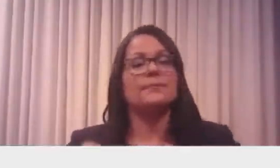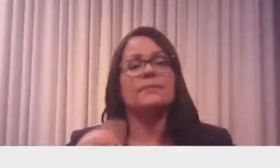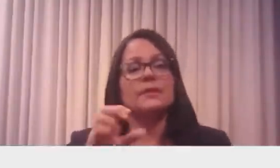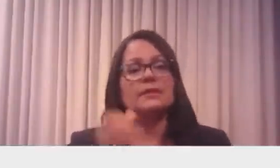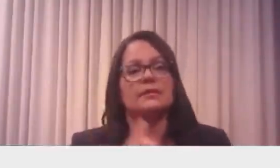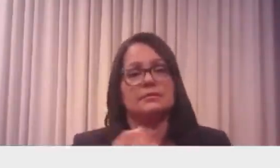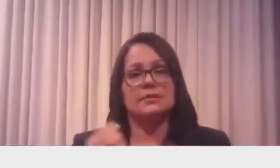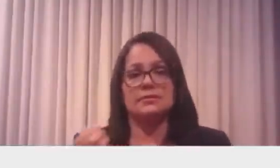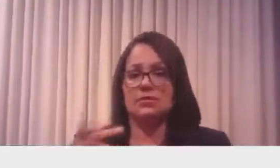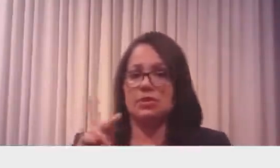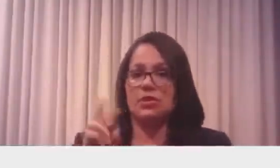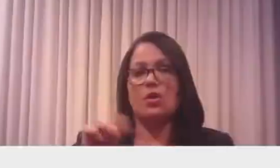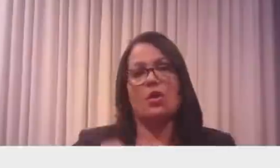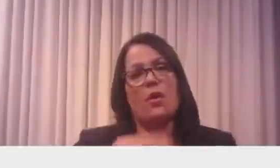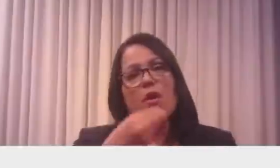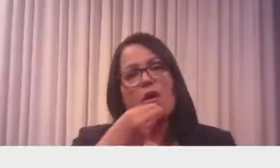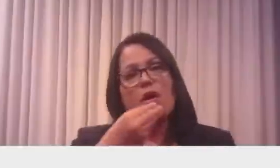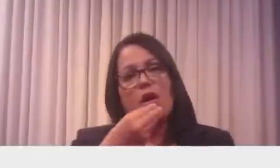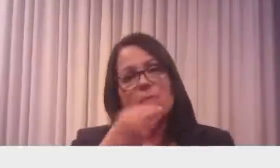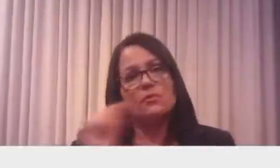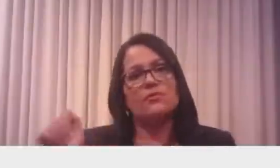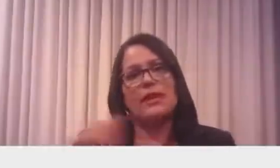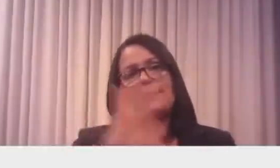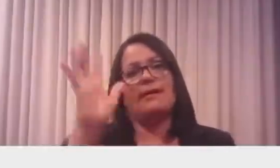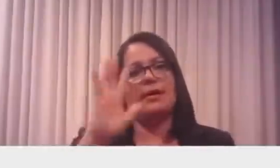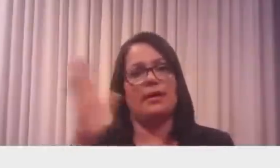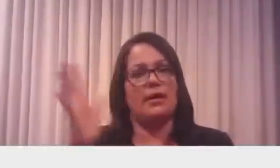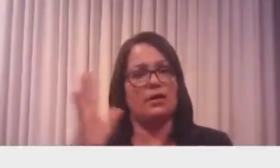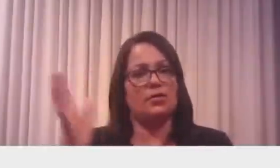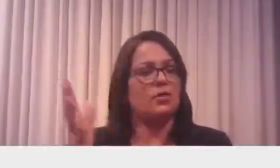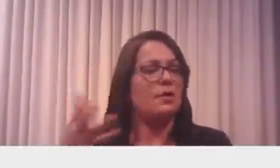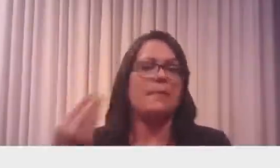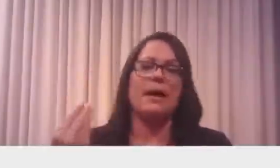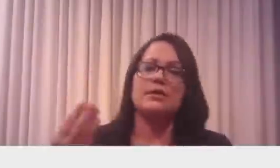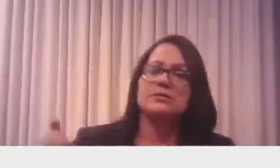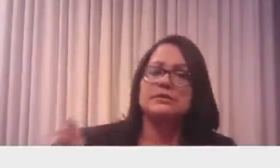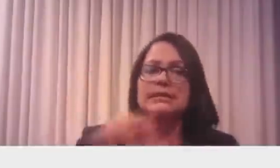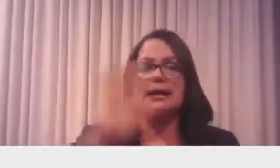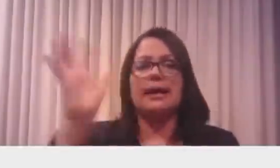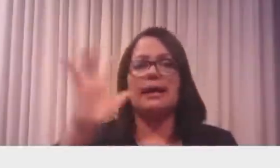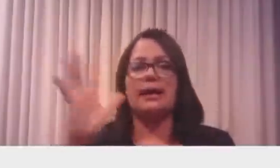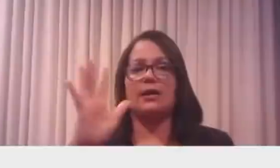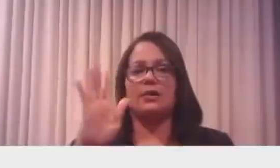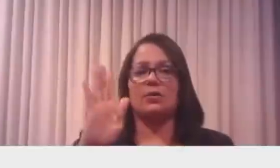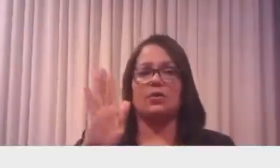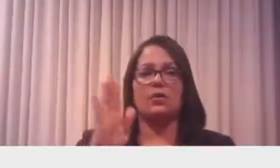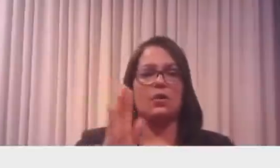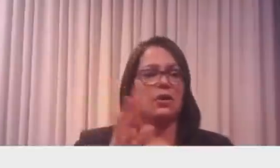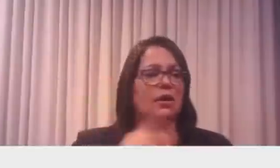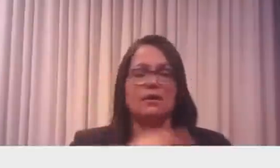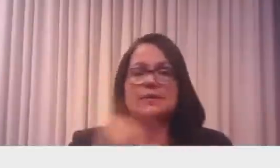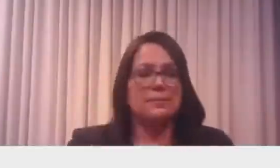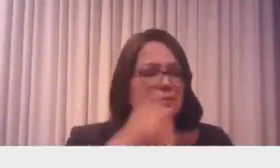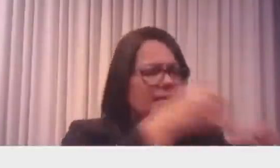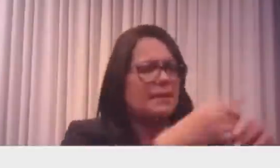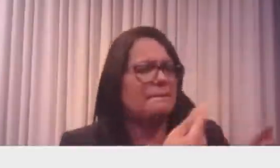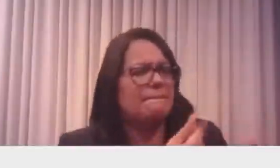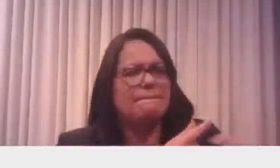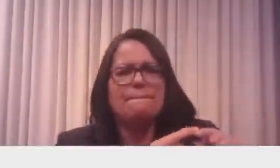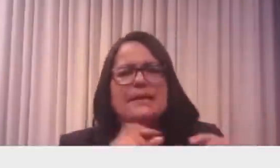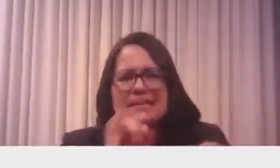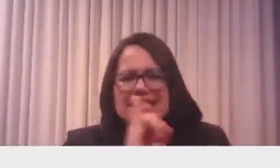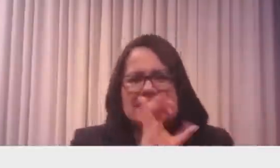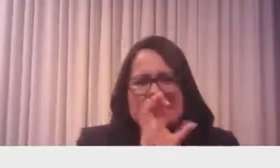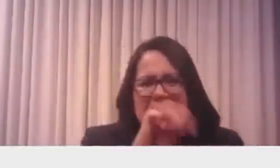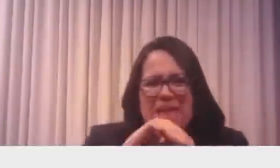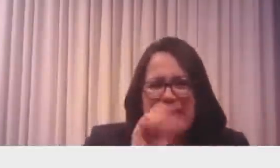É lógico que vai estar um preço mais alto. Agora, quanto mais alto o preço na bomba, melhor é para os governadores. Com o ICMS, é cobrado em cima